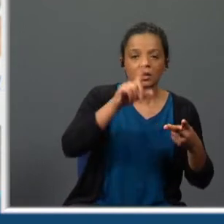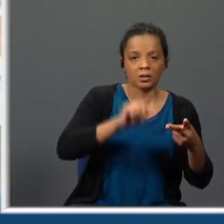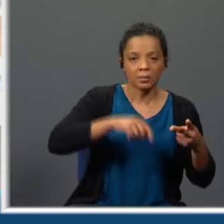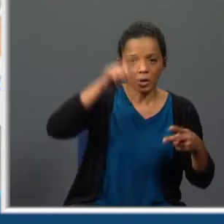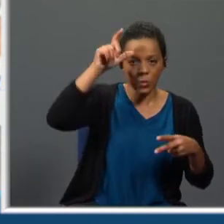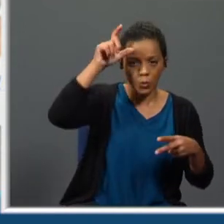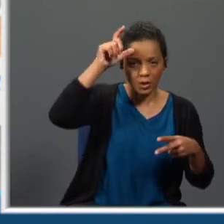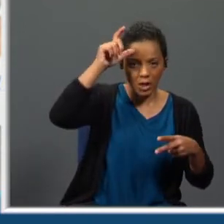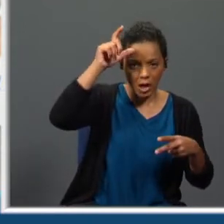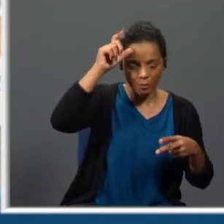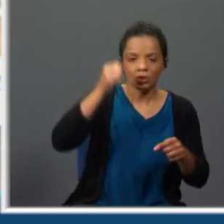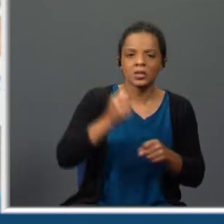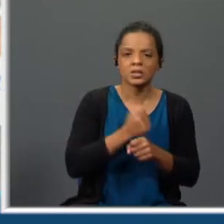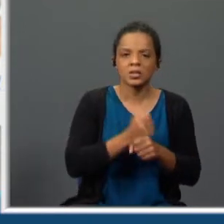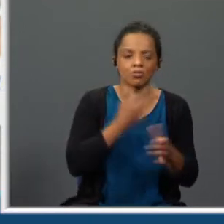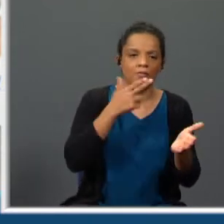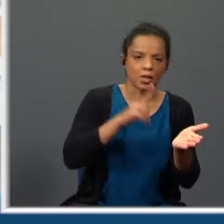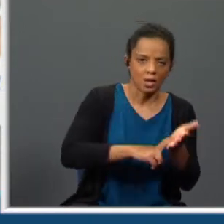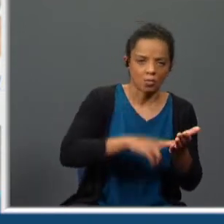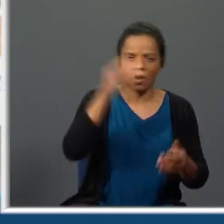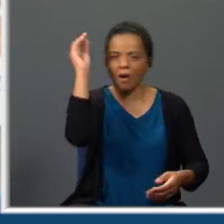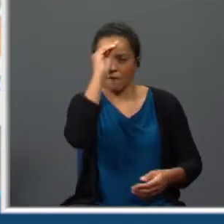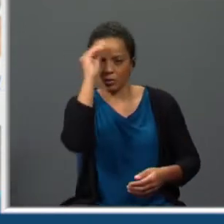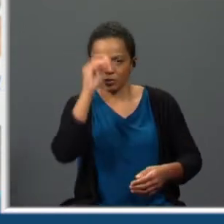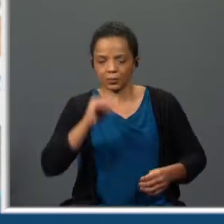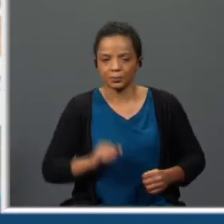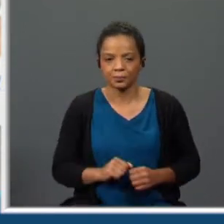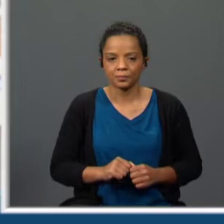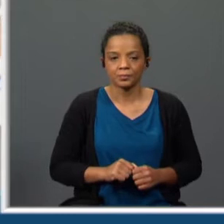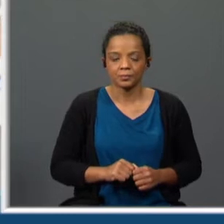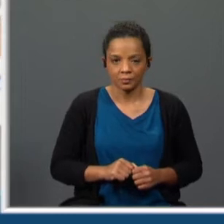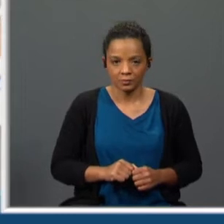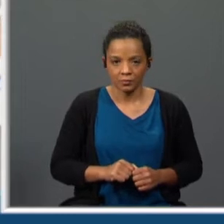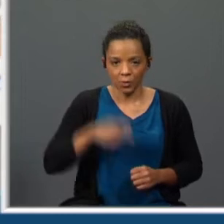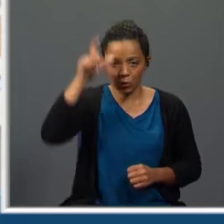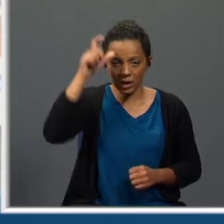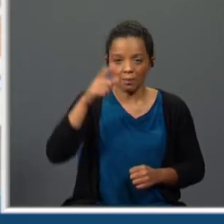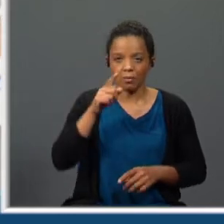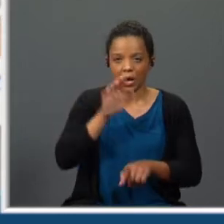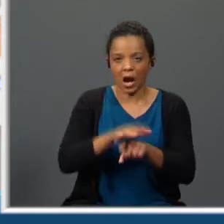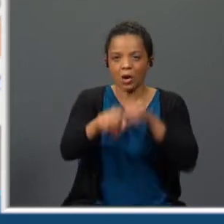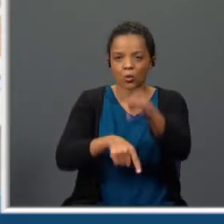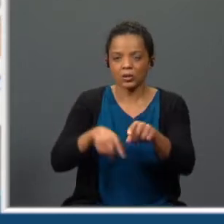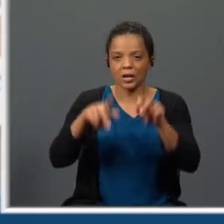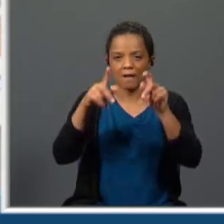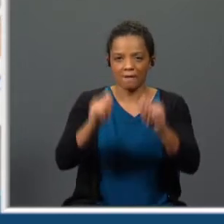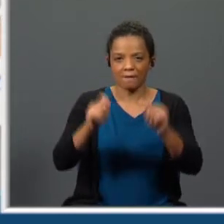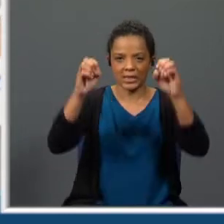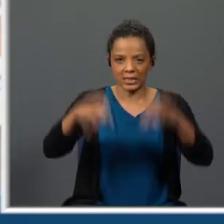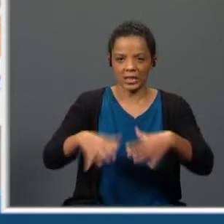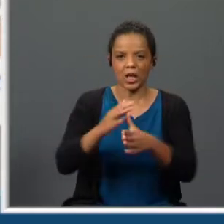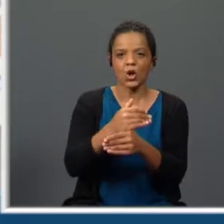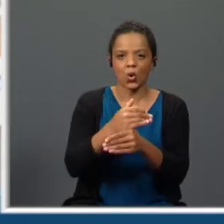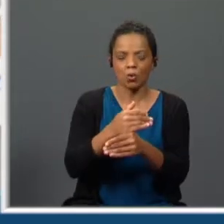com este exercício de verdadeiro ou falso o diabo acusa Brísida Vaz de feitiçaria e de roubo